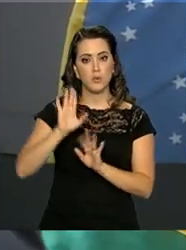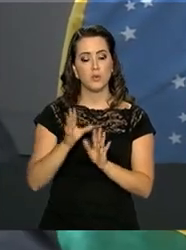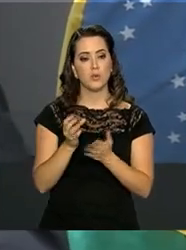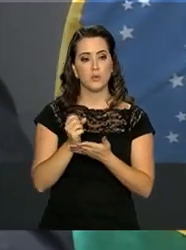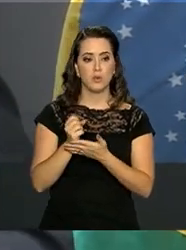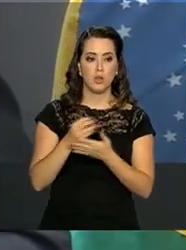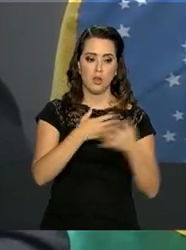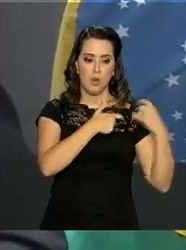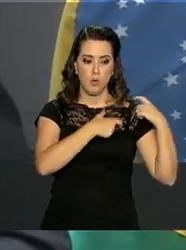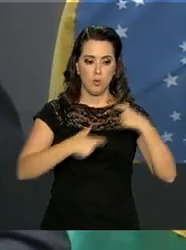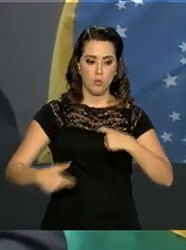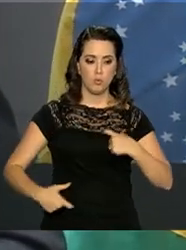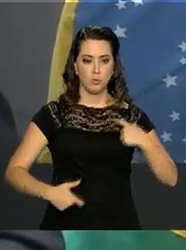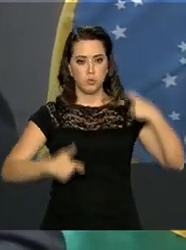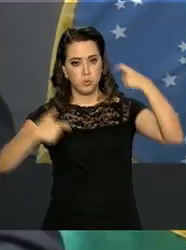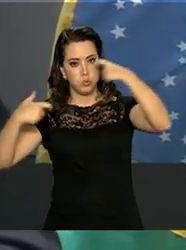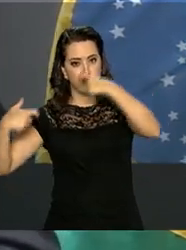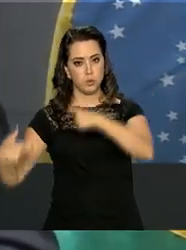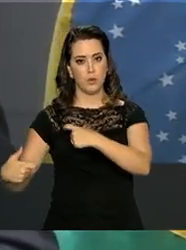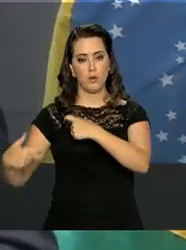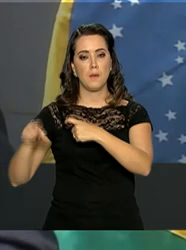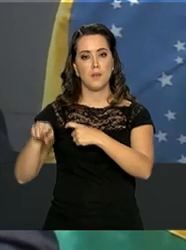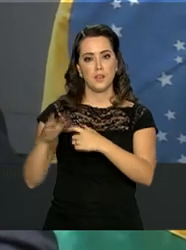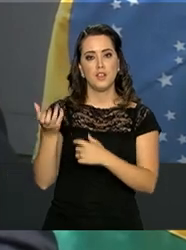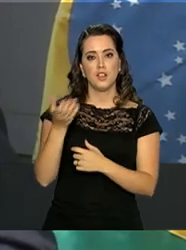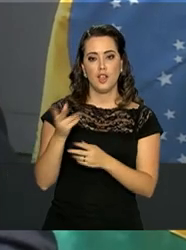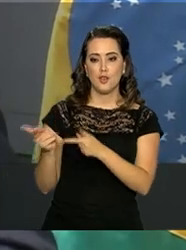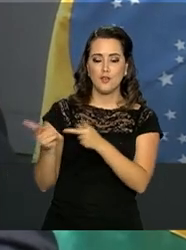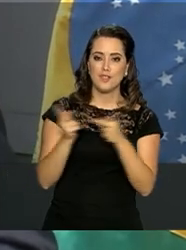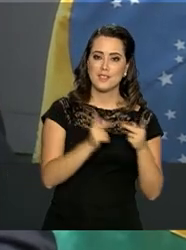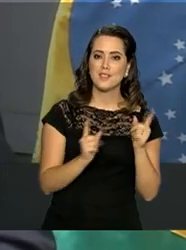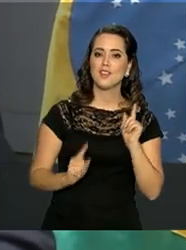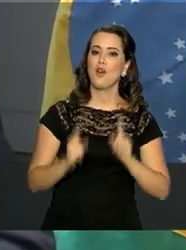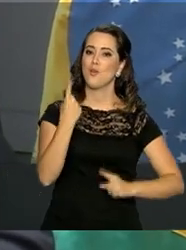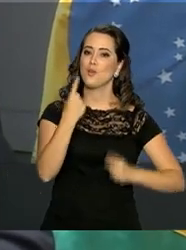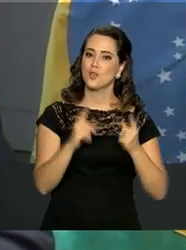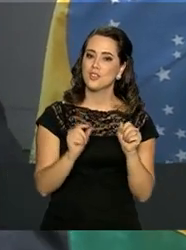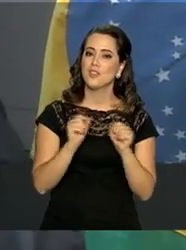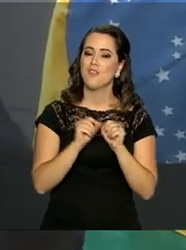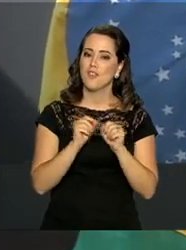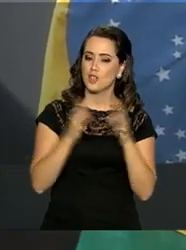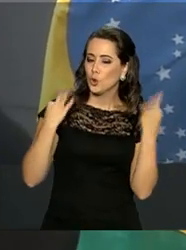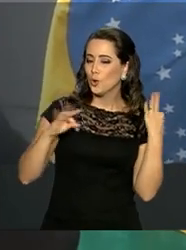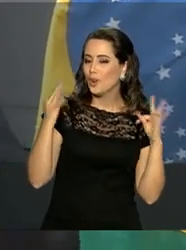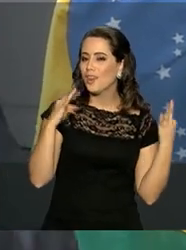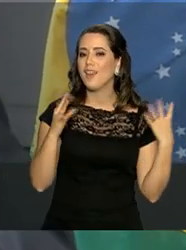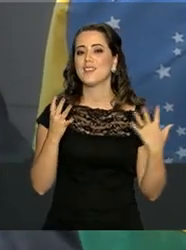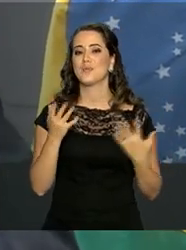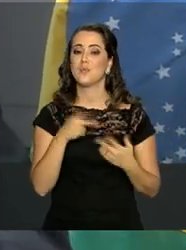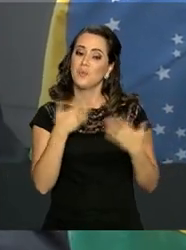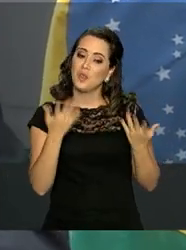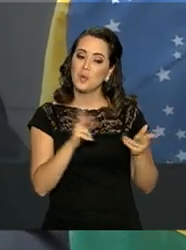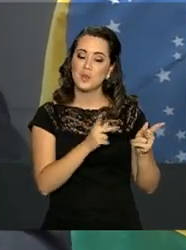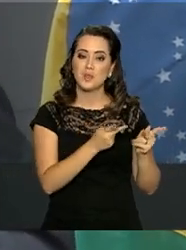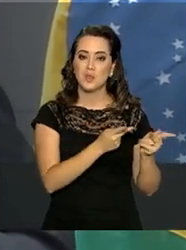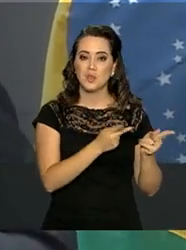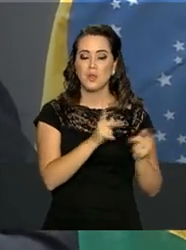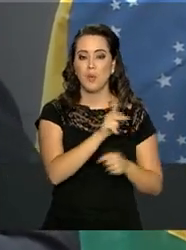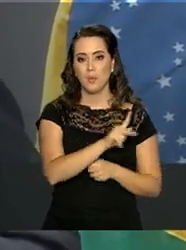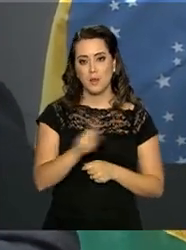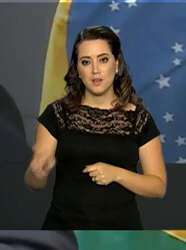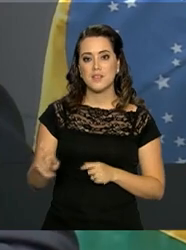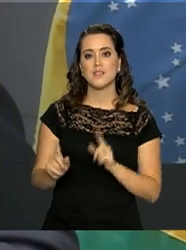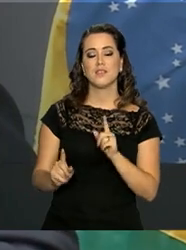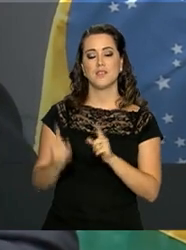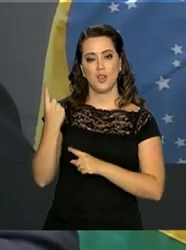entregar o governo, eu quero vir ao Chile, mas para fazer turismo. E se o presidente Pinheira me